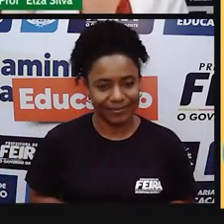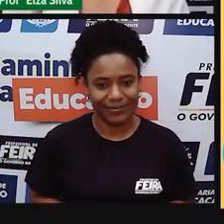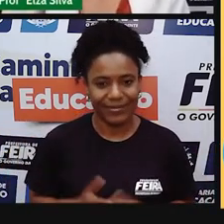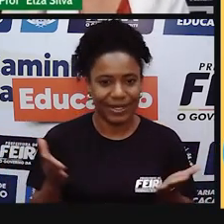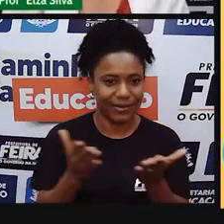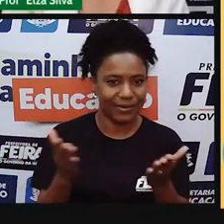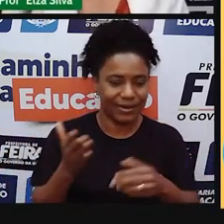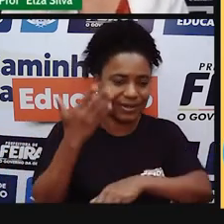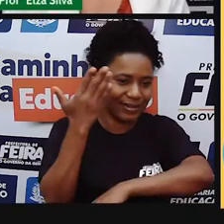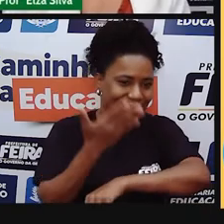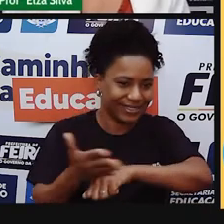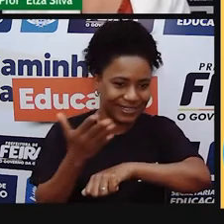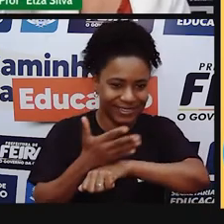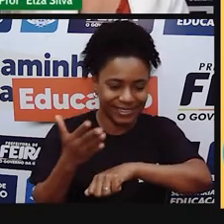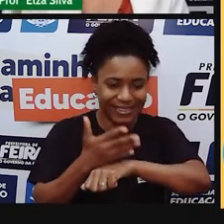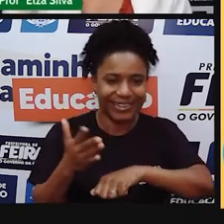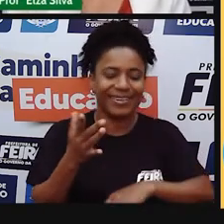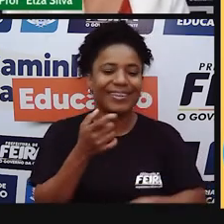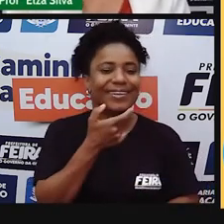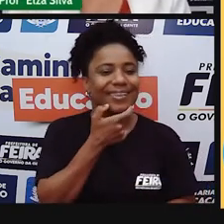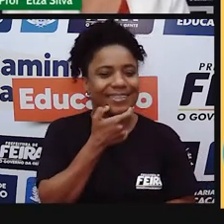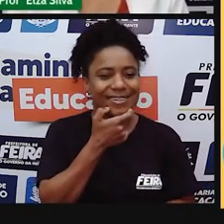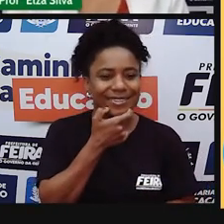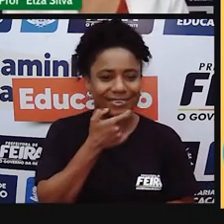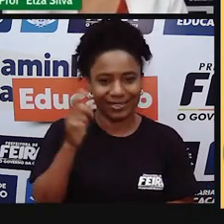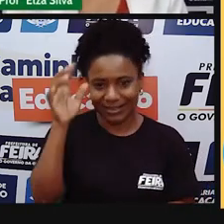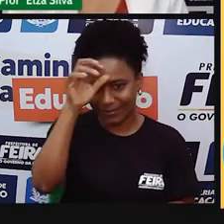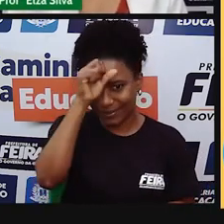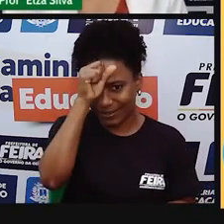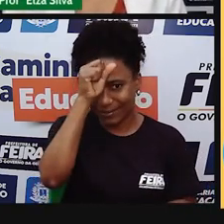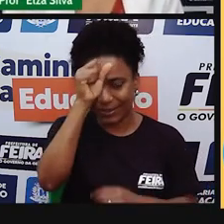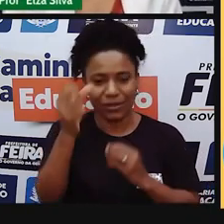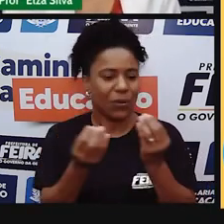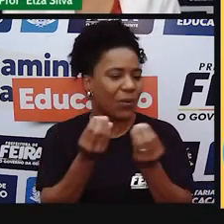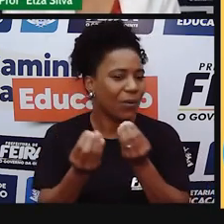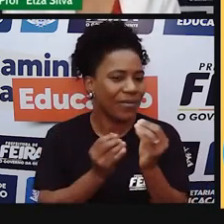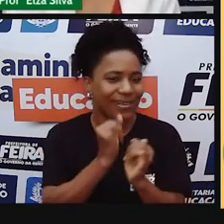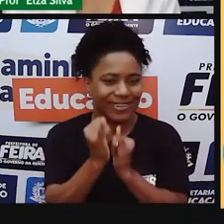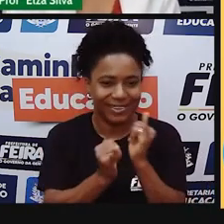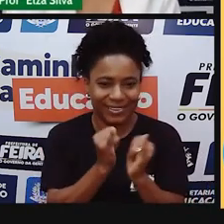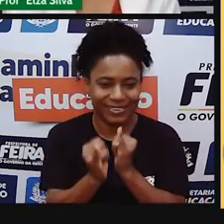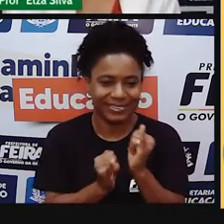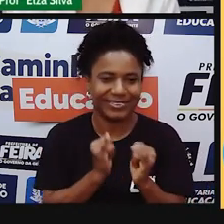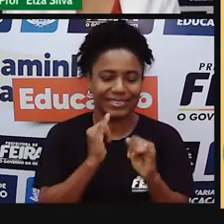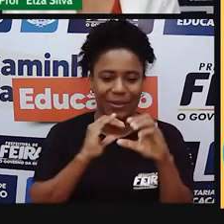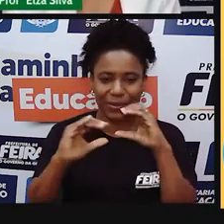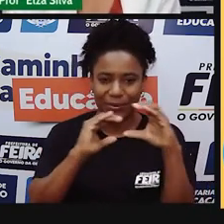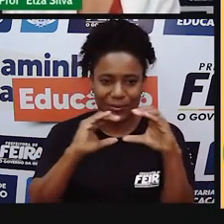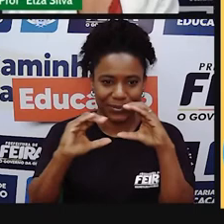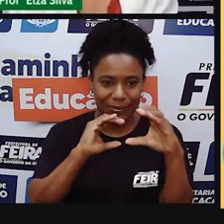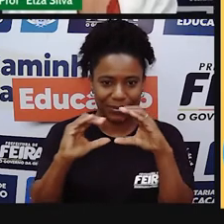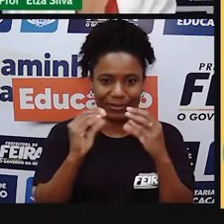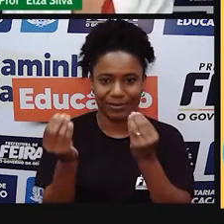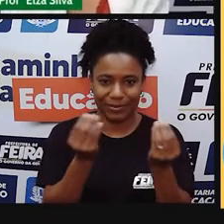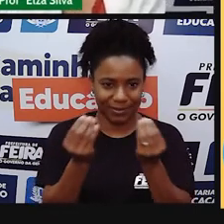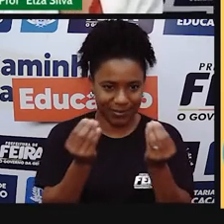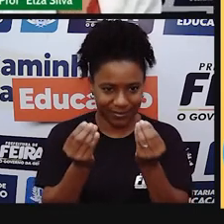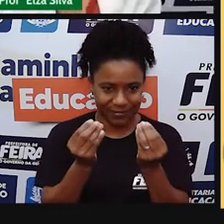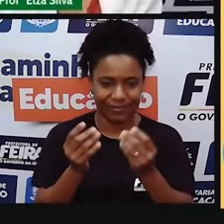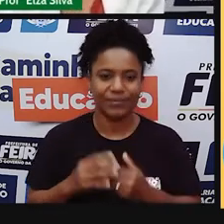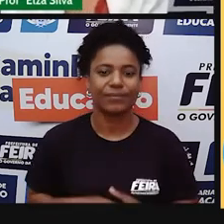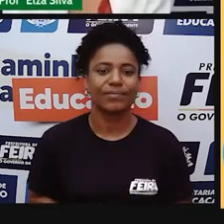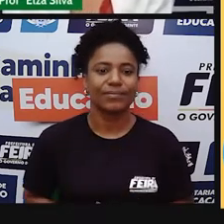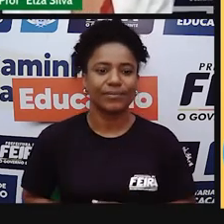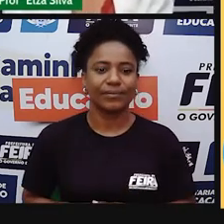praticar um pouquinho o nosso inglês e aprender um pouco mais sobre online communication. Let's go! On internet,